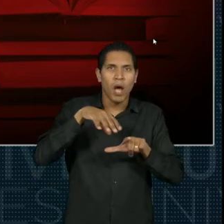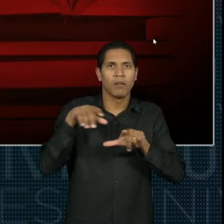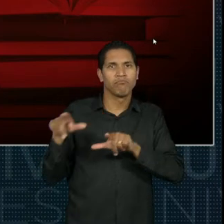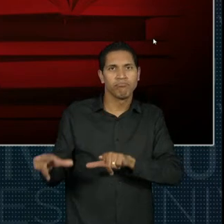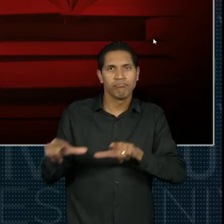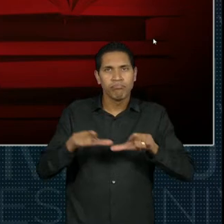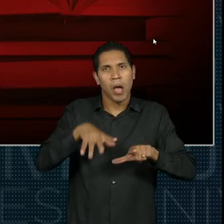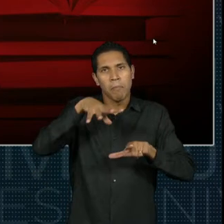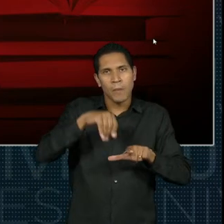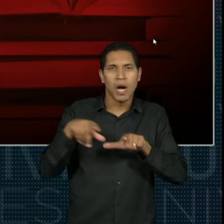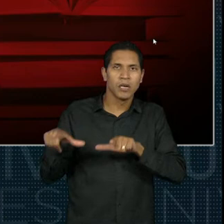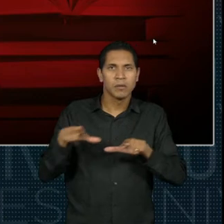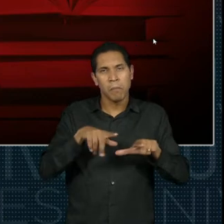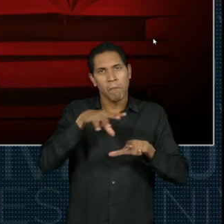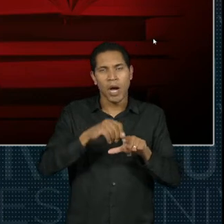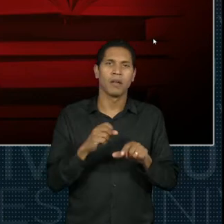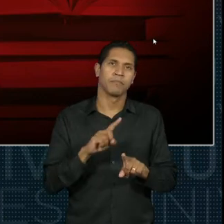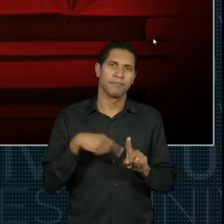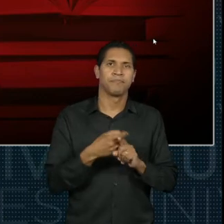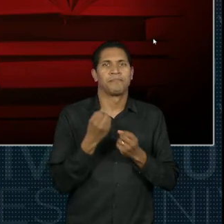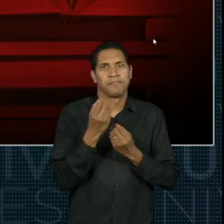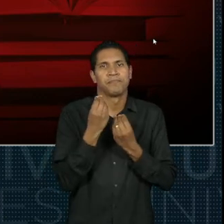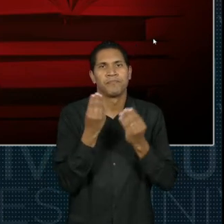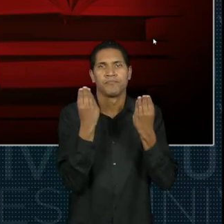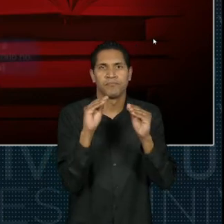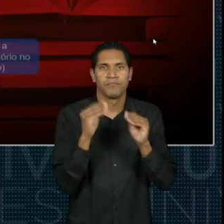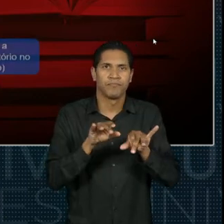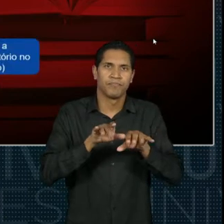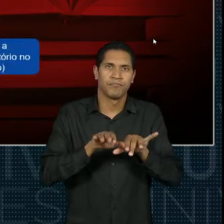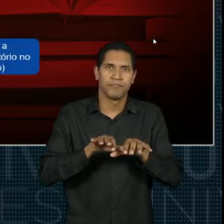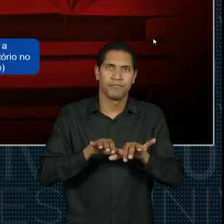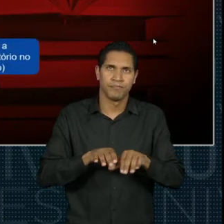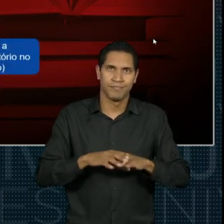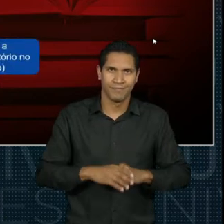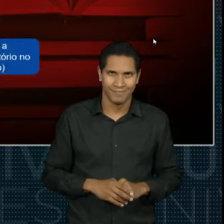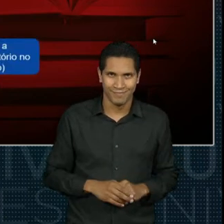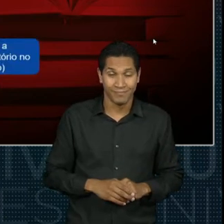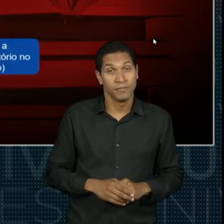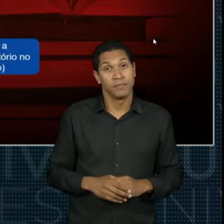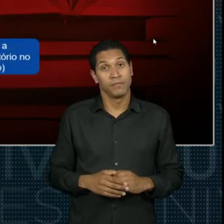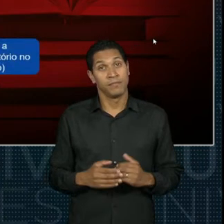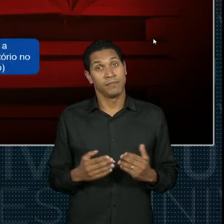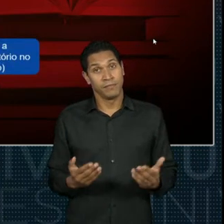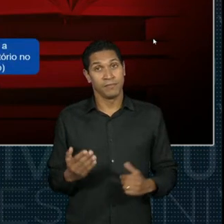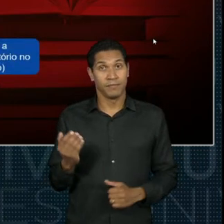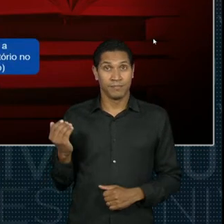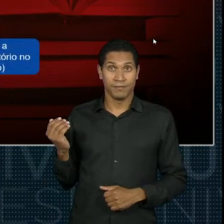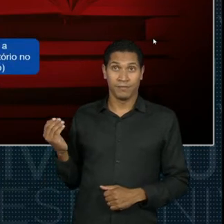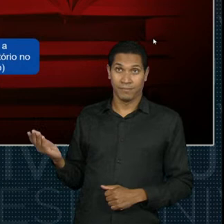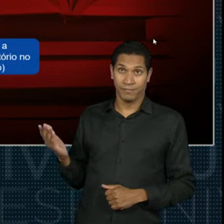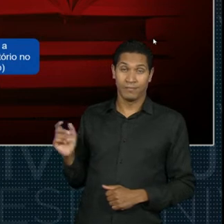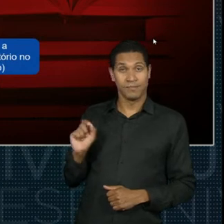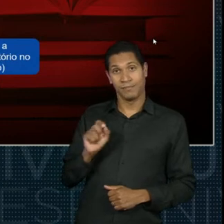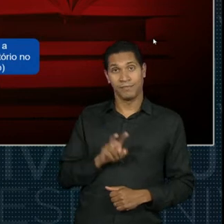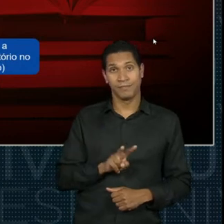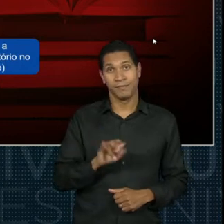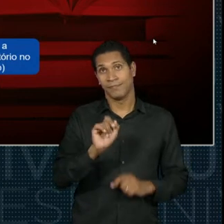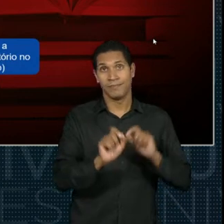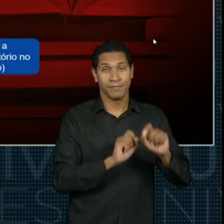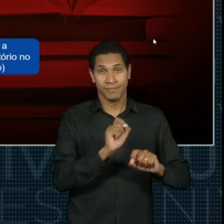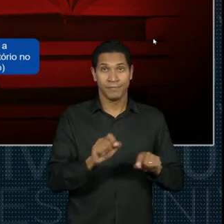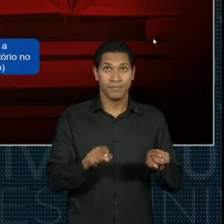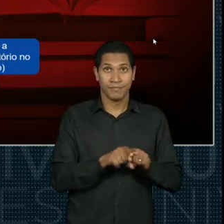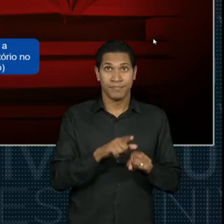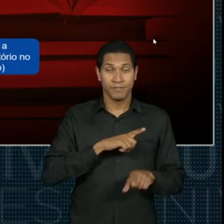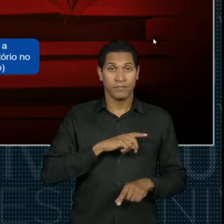de outras informações que são exigidas no documento. E aí, ele vai criar um único